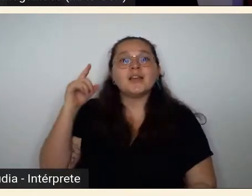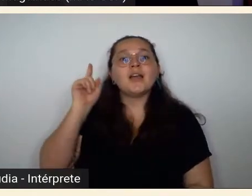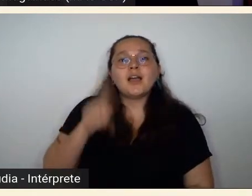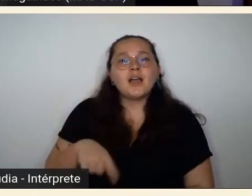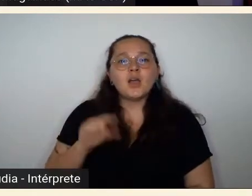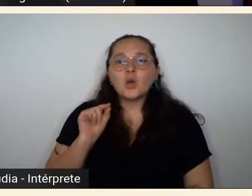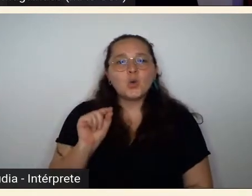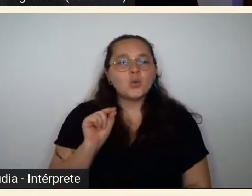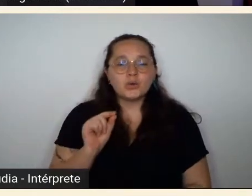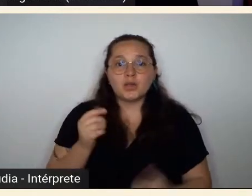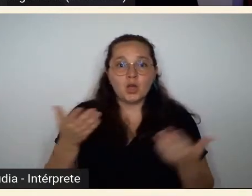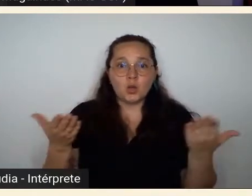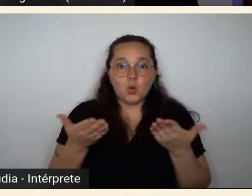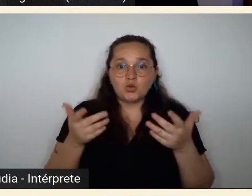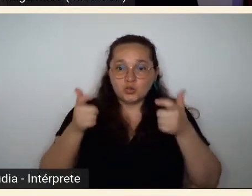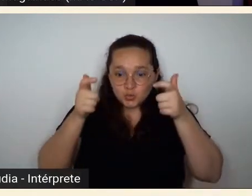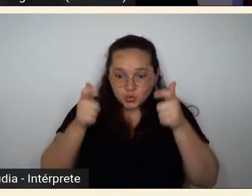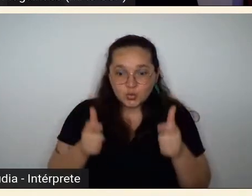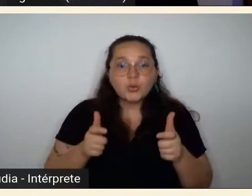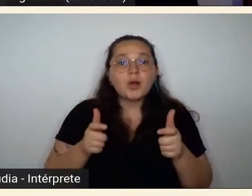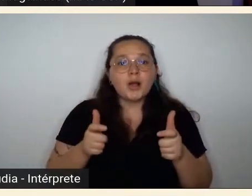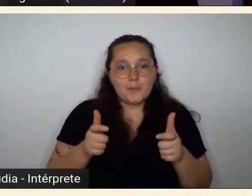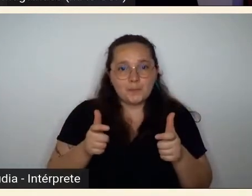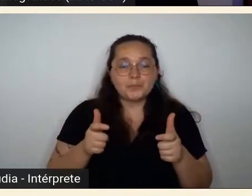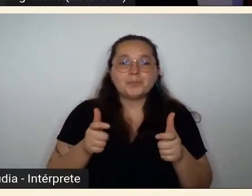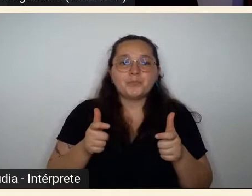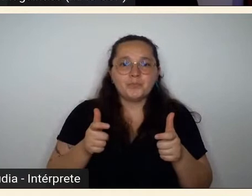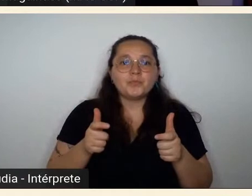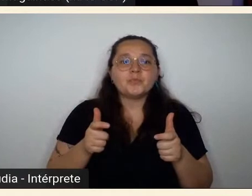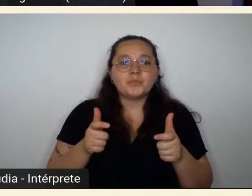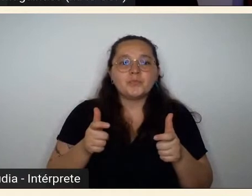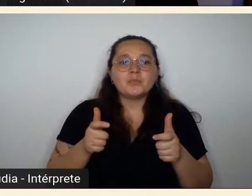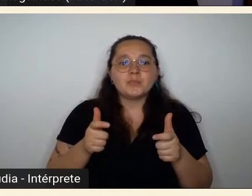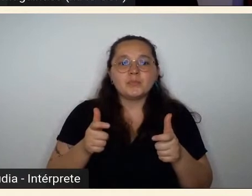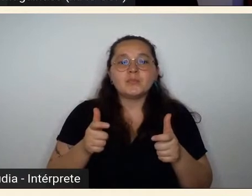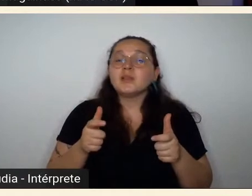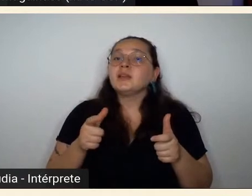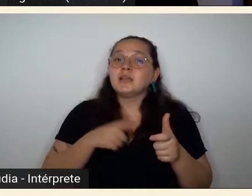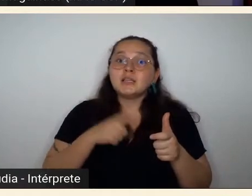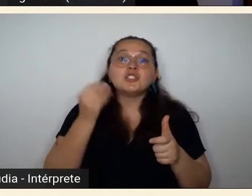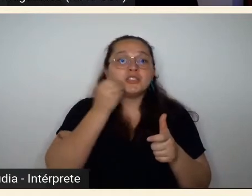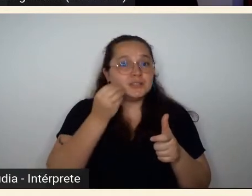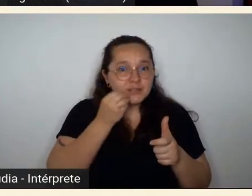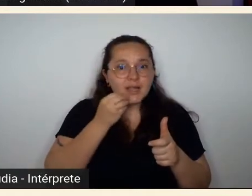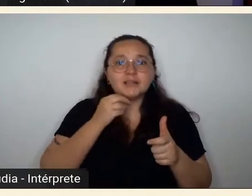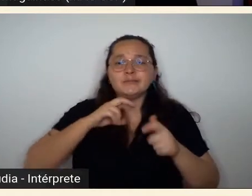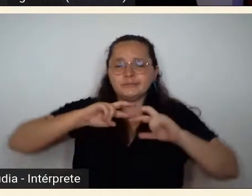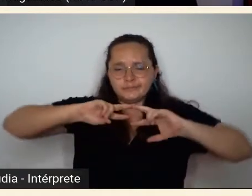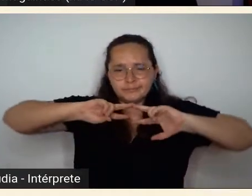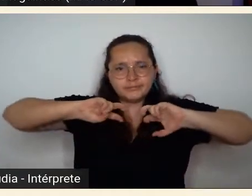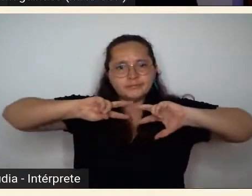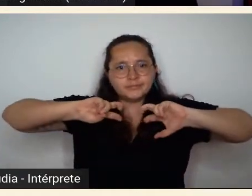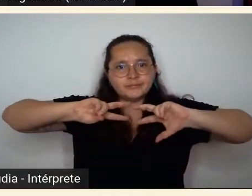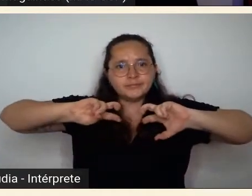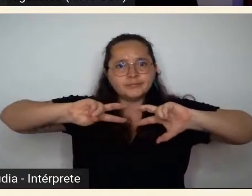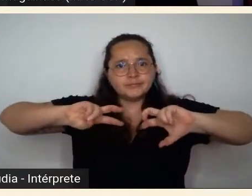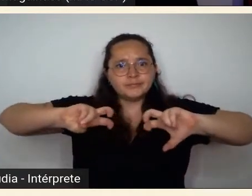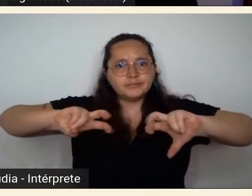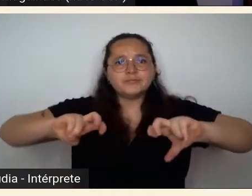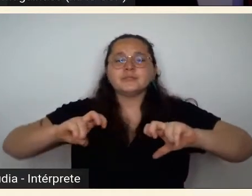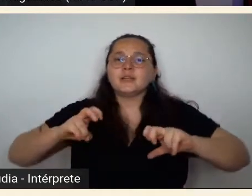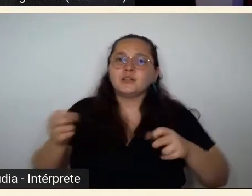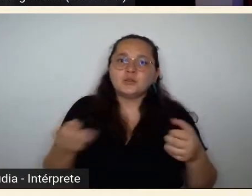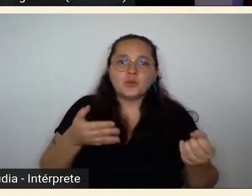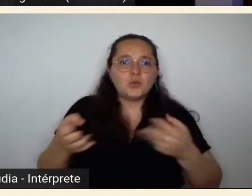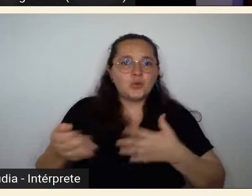conhecer e ainda abrir em termos dos caminhos possíveis através deste encontro que agora é no Rio de também. Muito